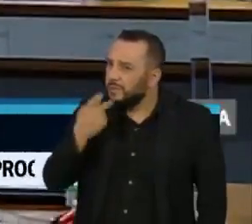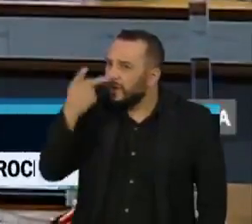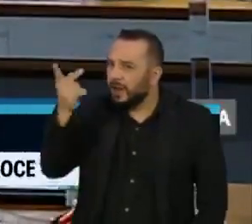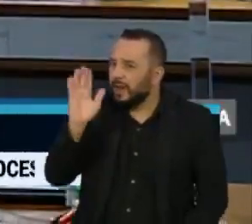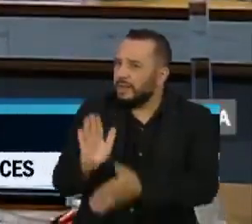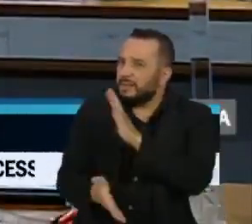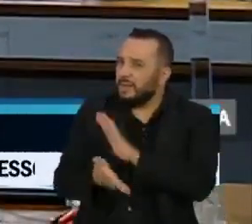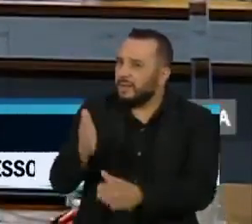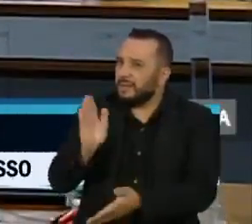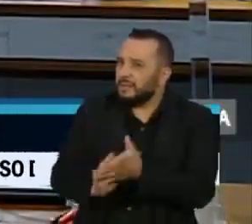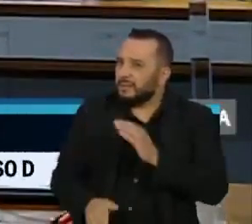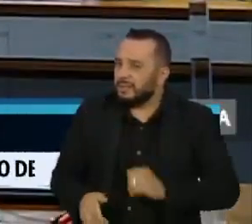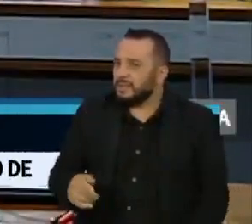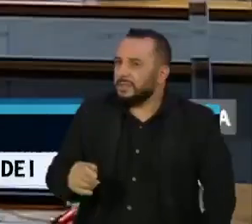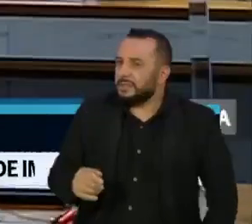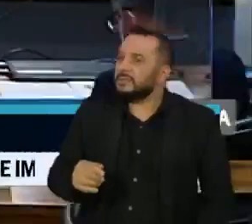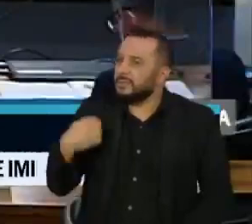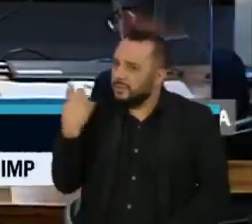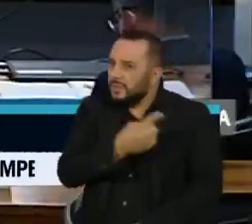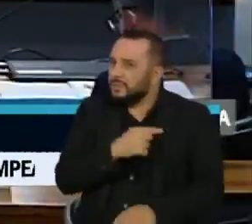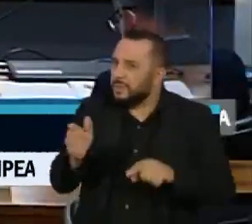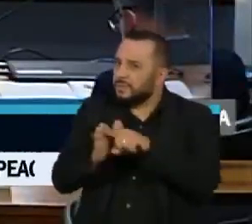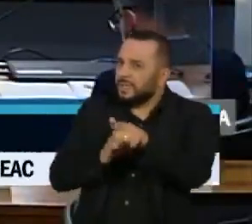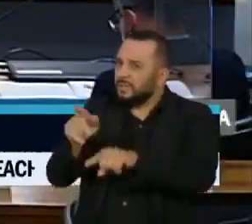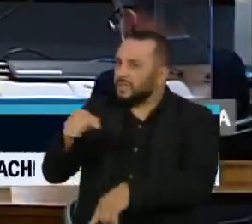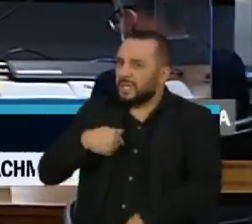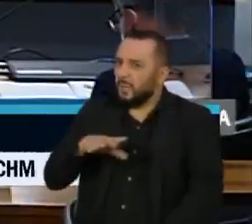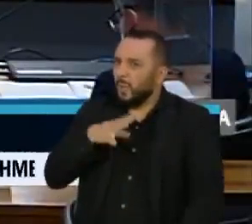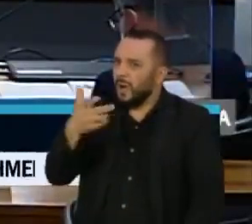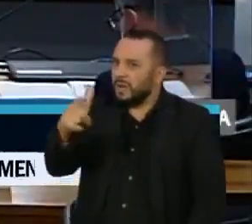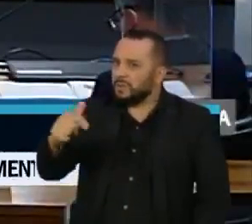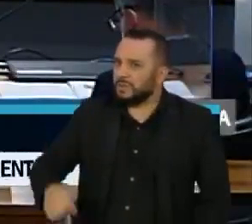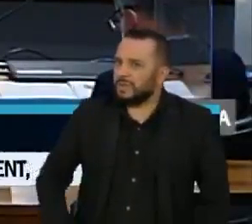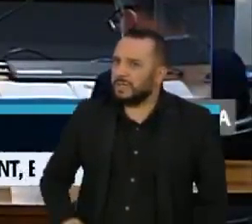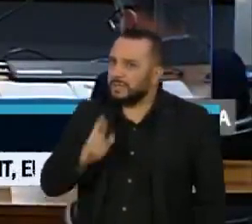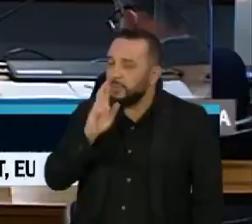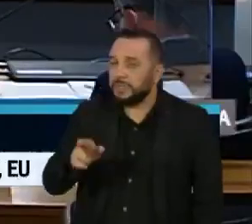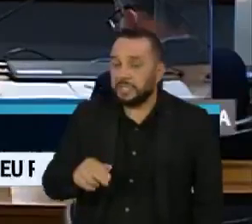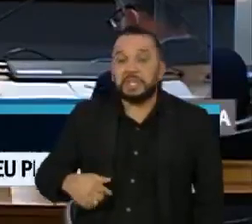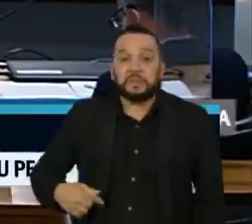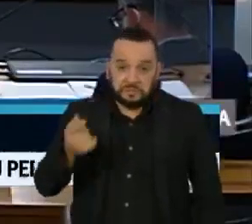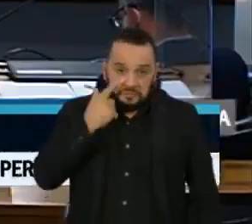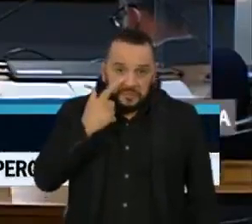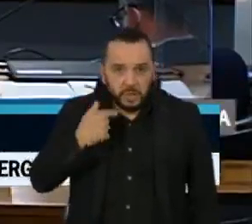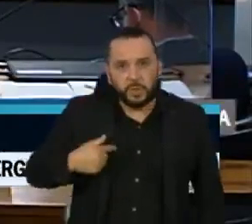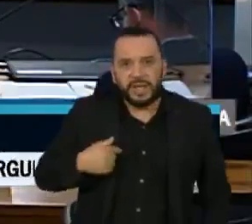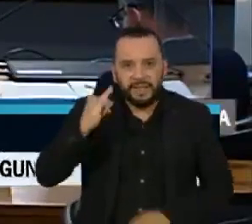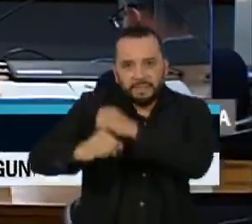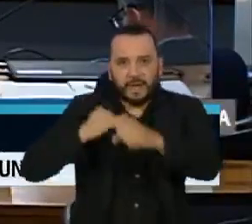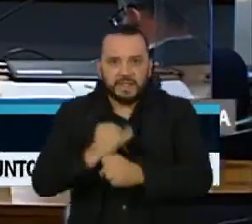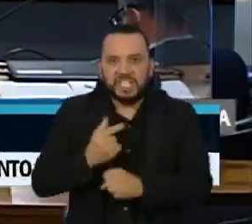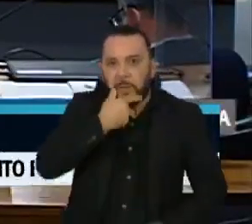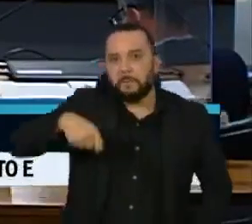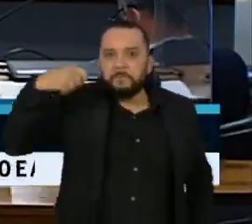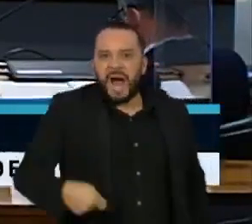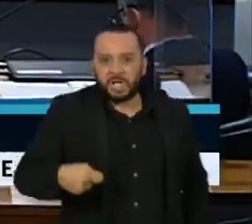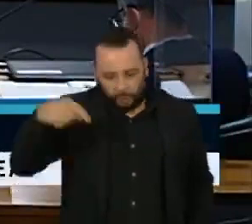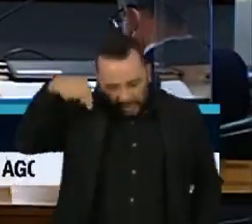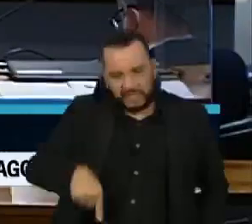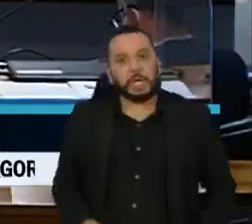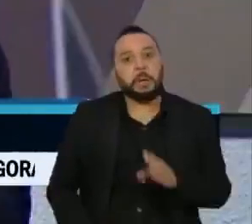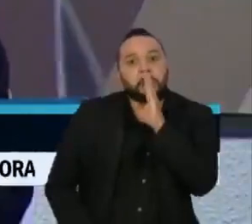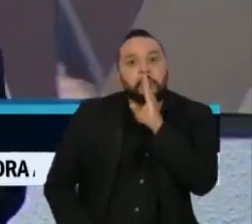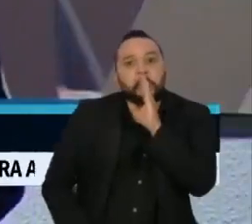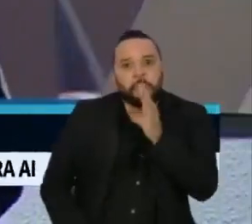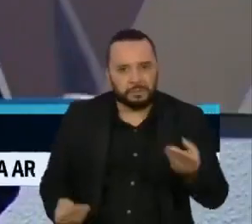de dizer aquilo que foi perguntado aqui. O Brasil está vendo que os machões da internet ficam caladinhos aqui